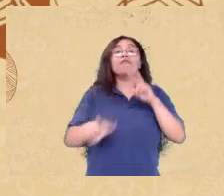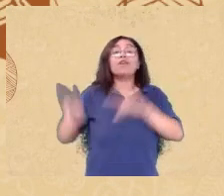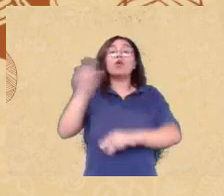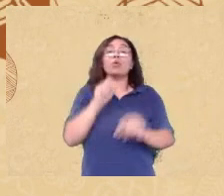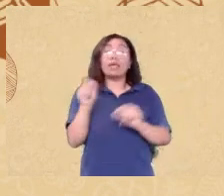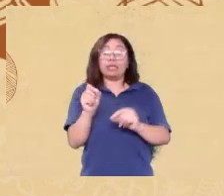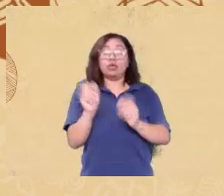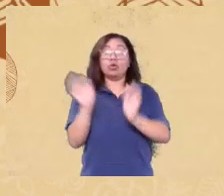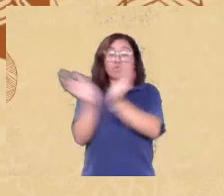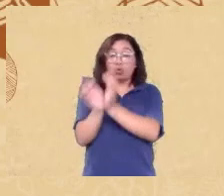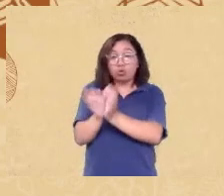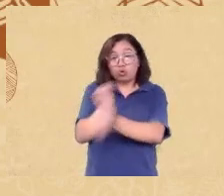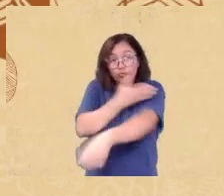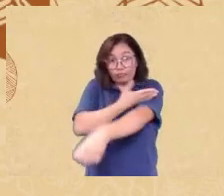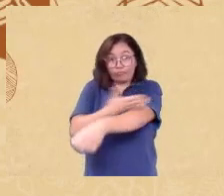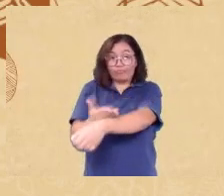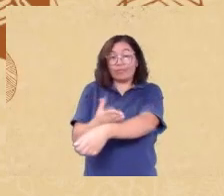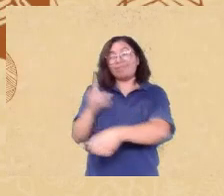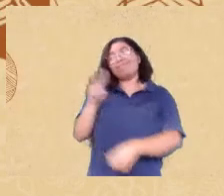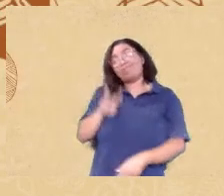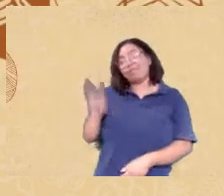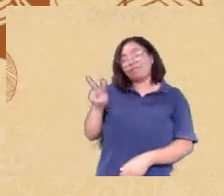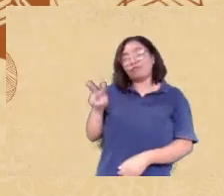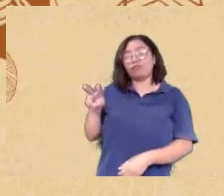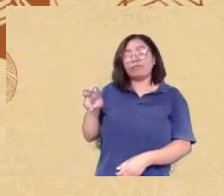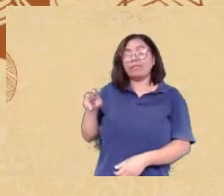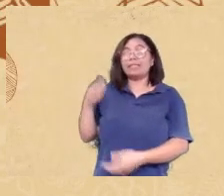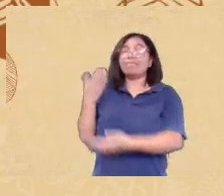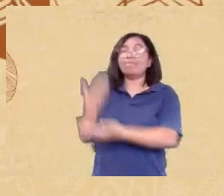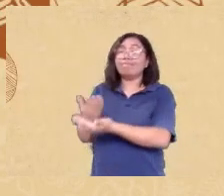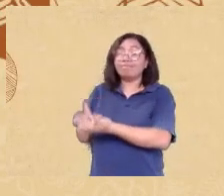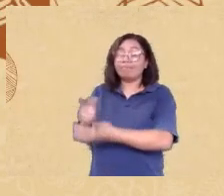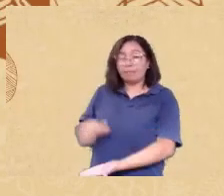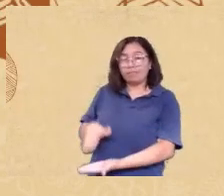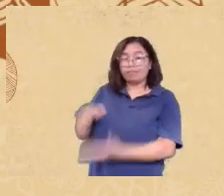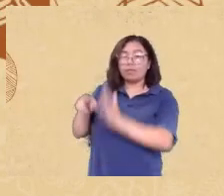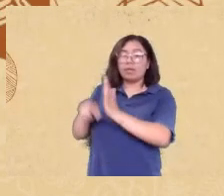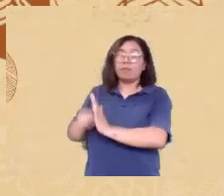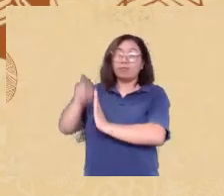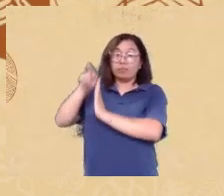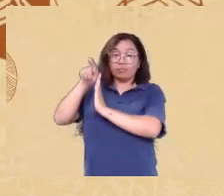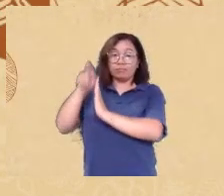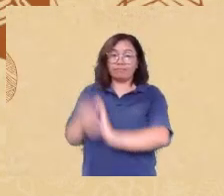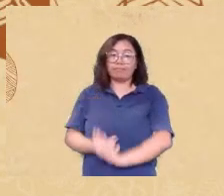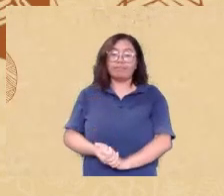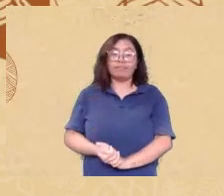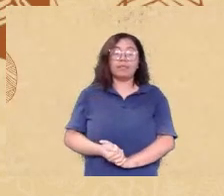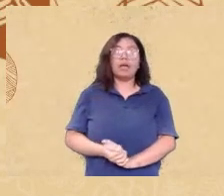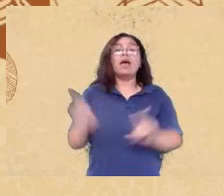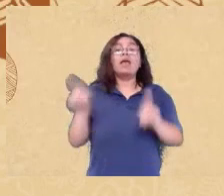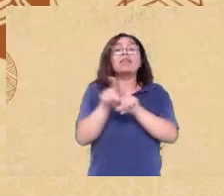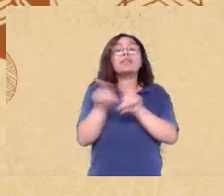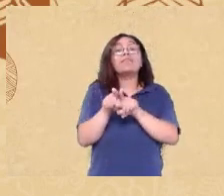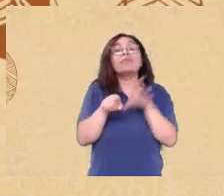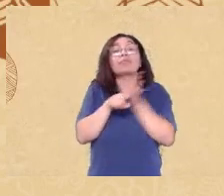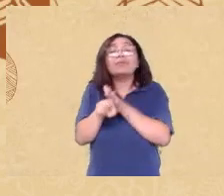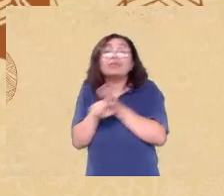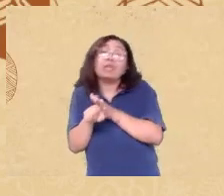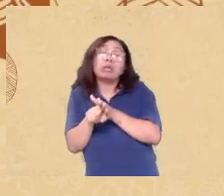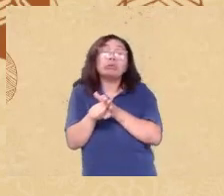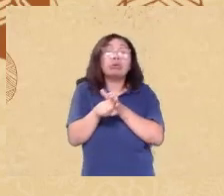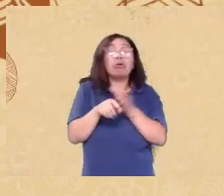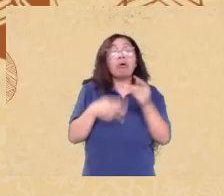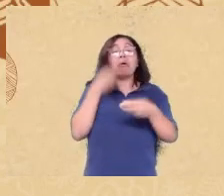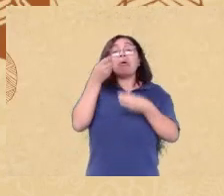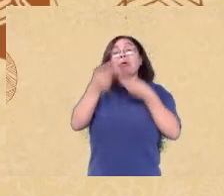do que o grupo de etnias negras o pesquisador ironicamente diz olha não há nada no